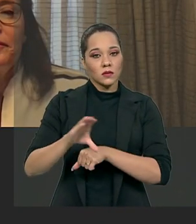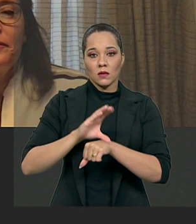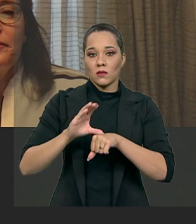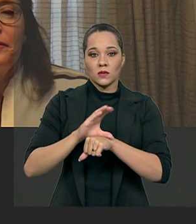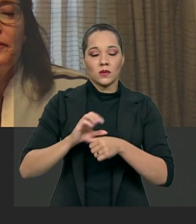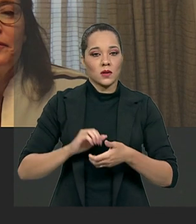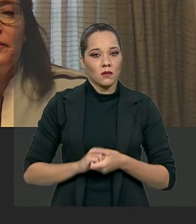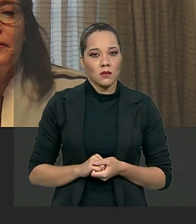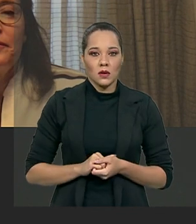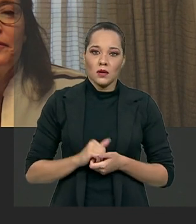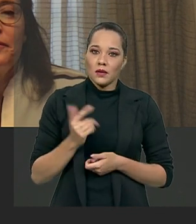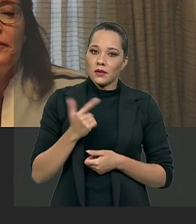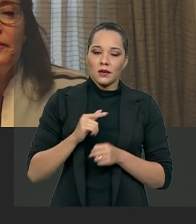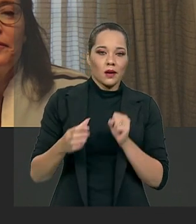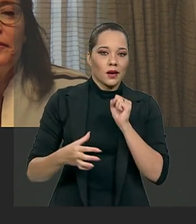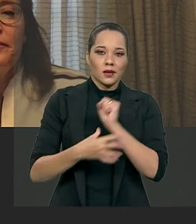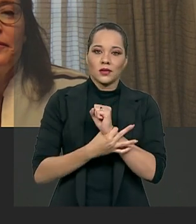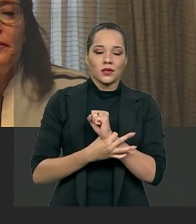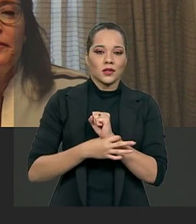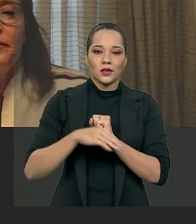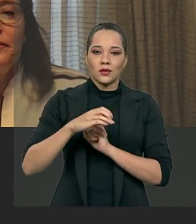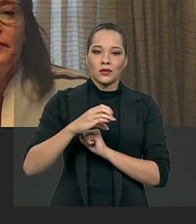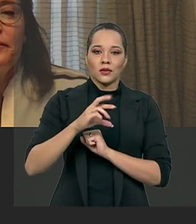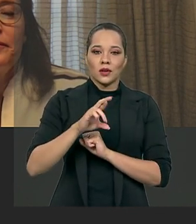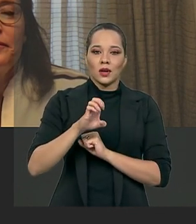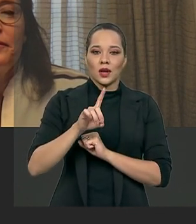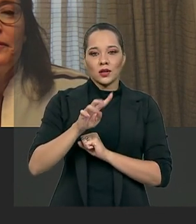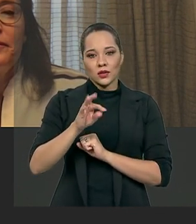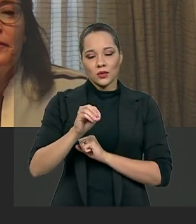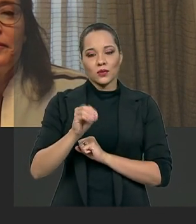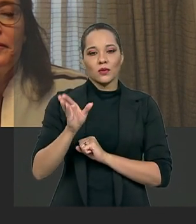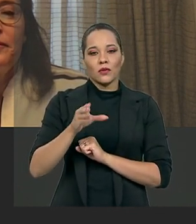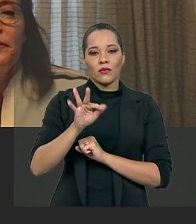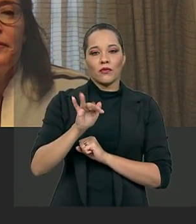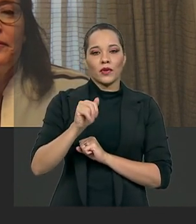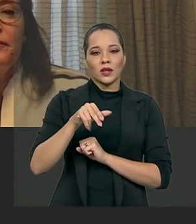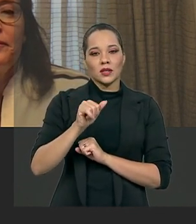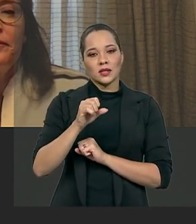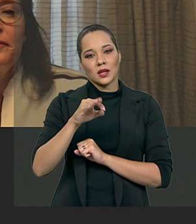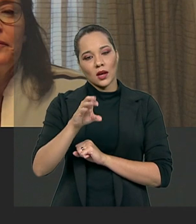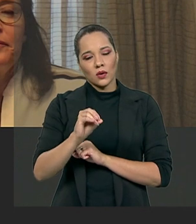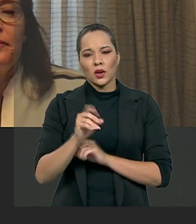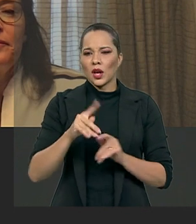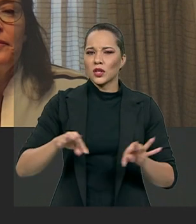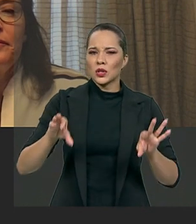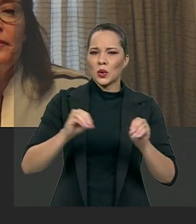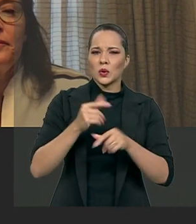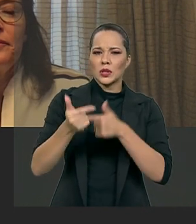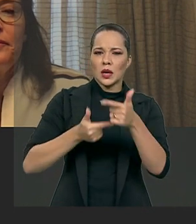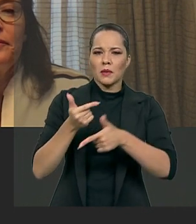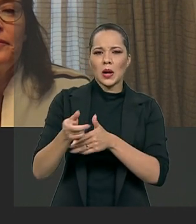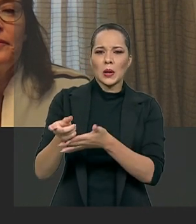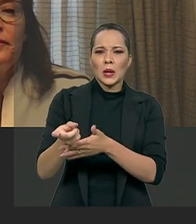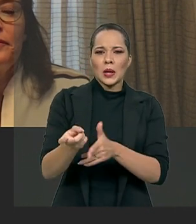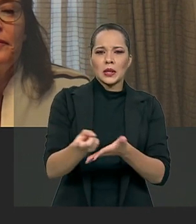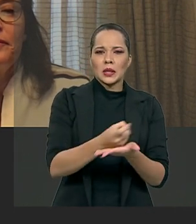o que não nos garante o chamado crédito financeiro, que é que todas as aquisições tributadas